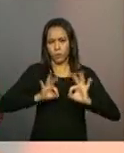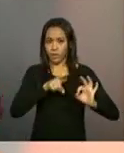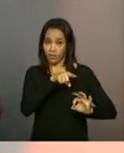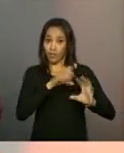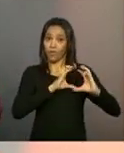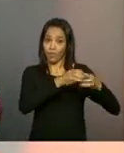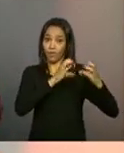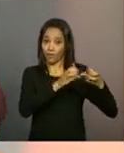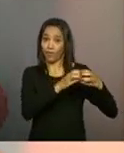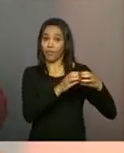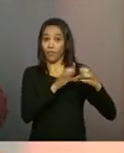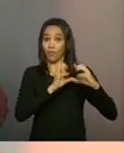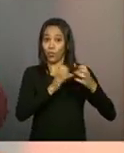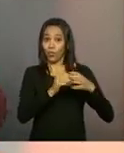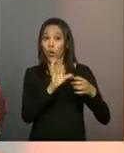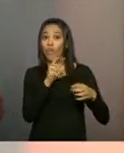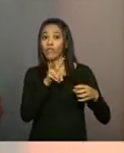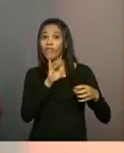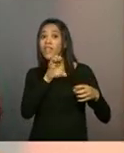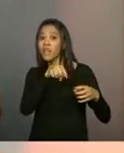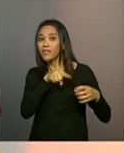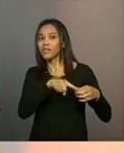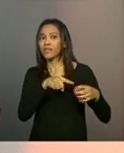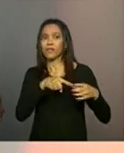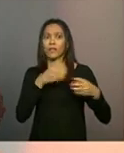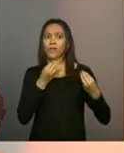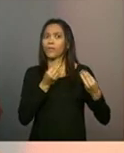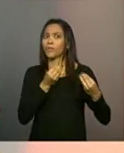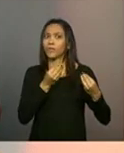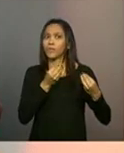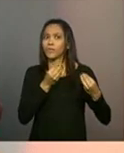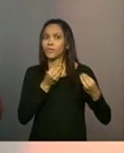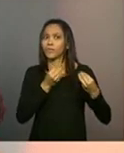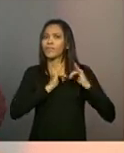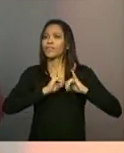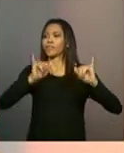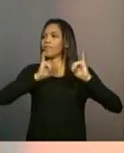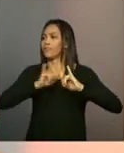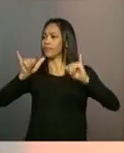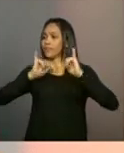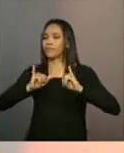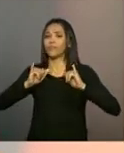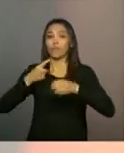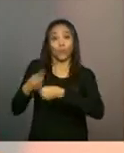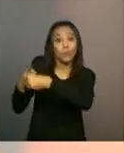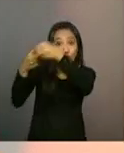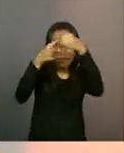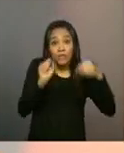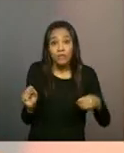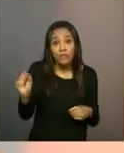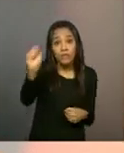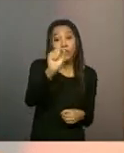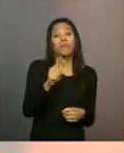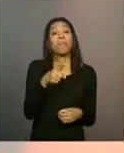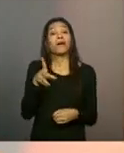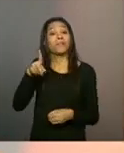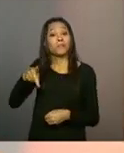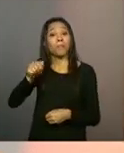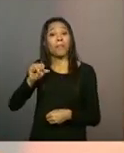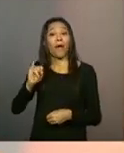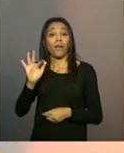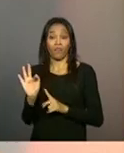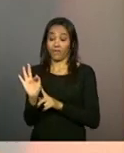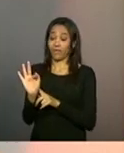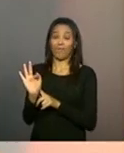em ênfase, né, tá muito em ênfase nos municípios, mas que é importante que o PAIF não seja colocado